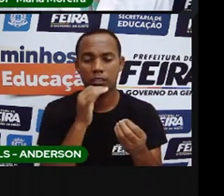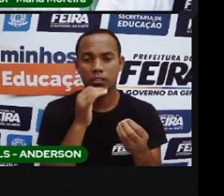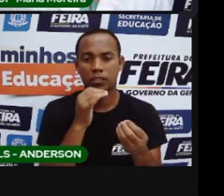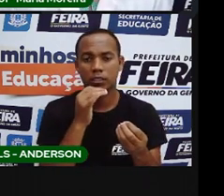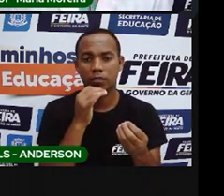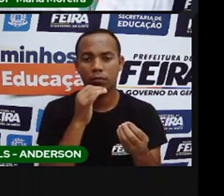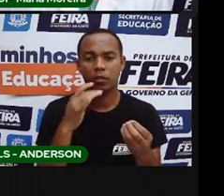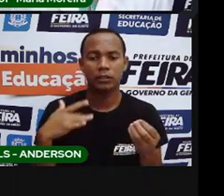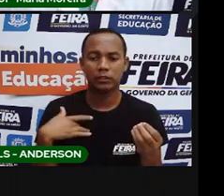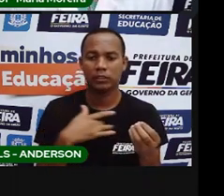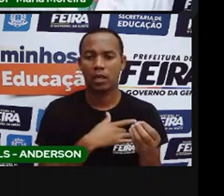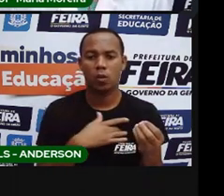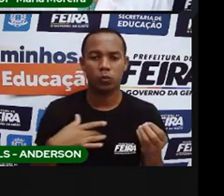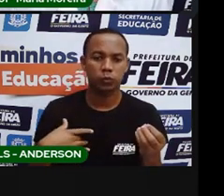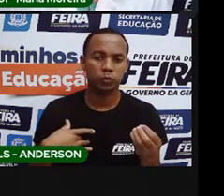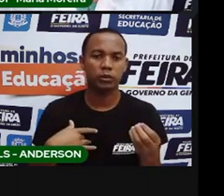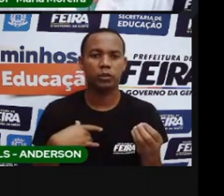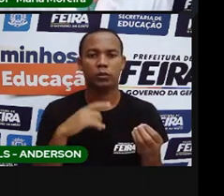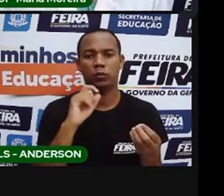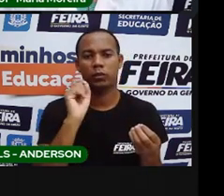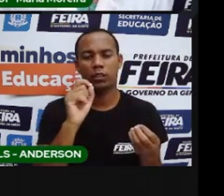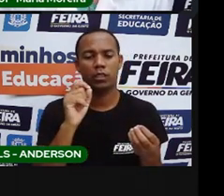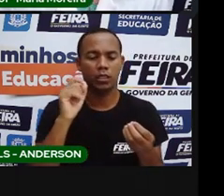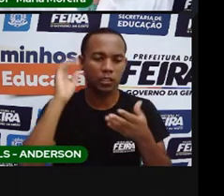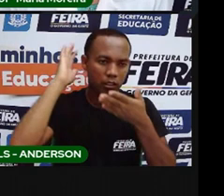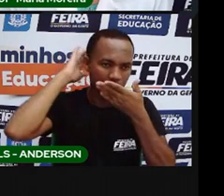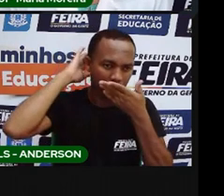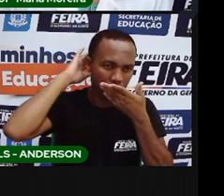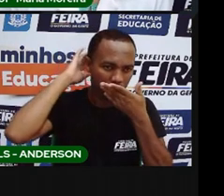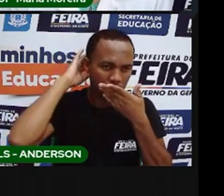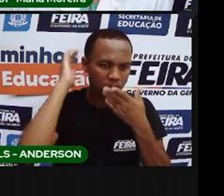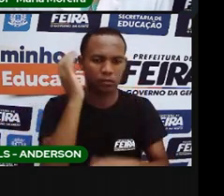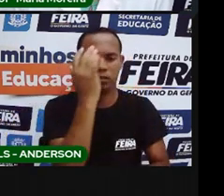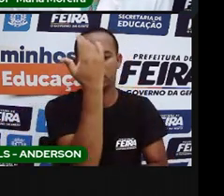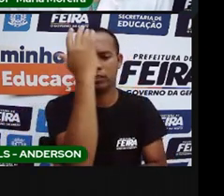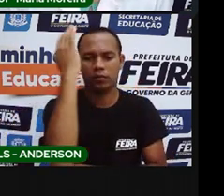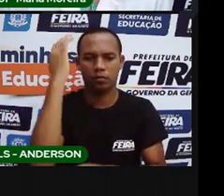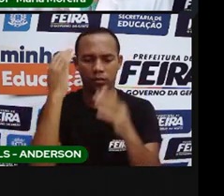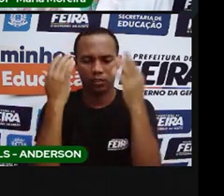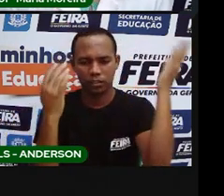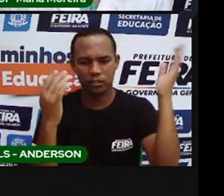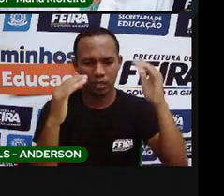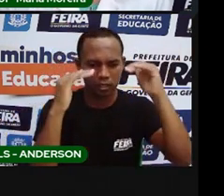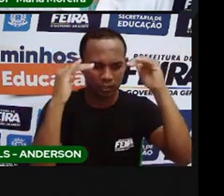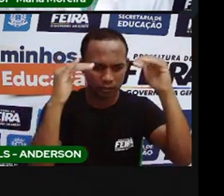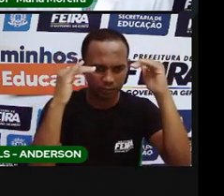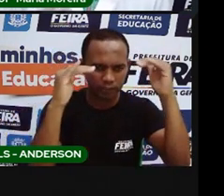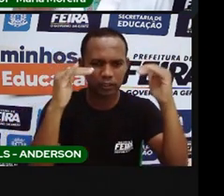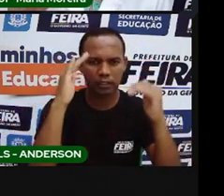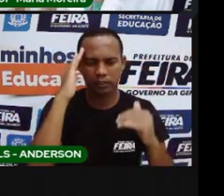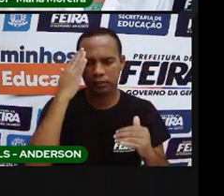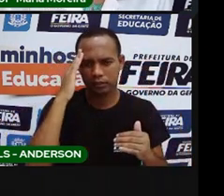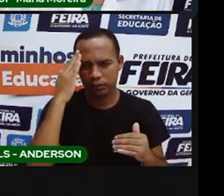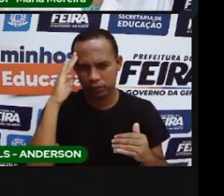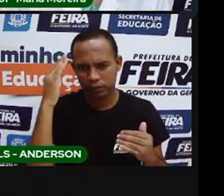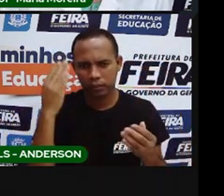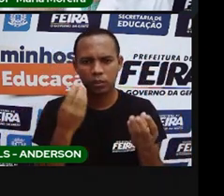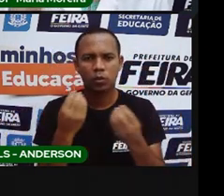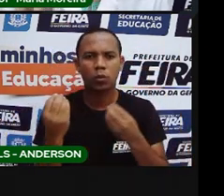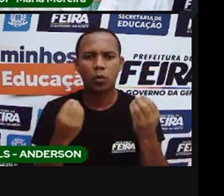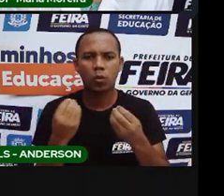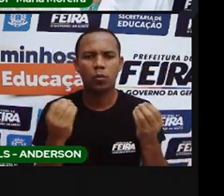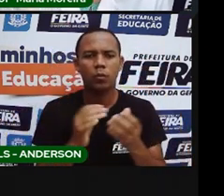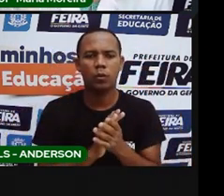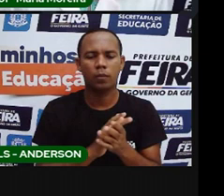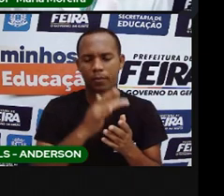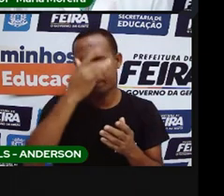saudável que o índio indígena tem com a natureza. De respeitar, de compreender, de dar tempo para que as